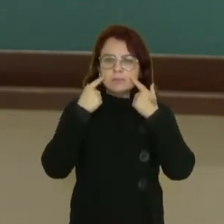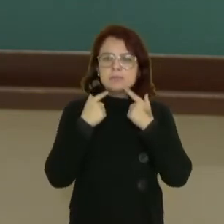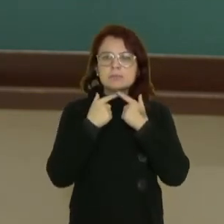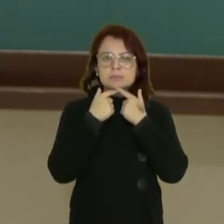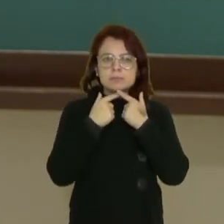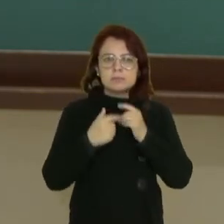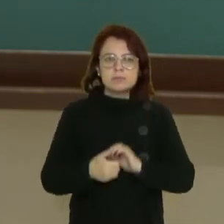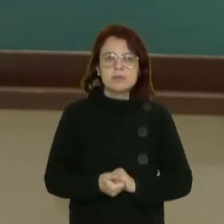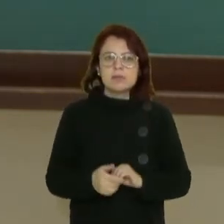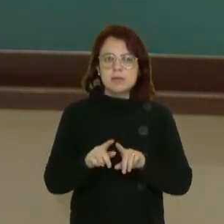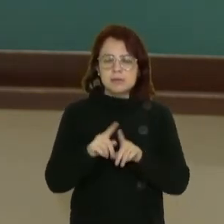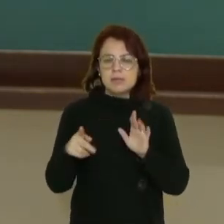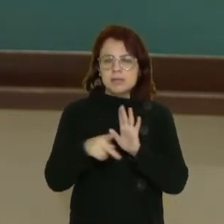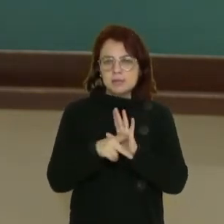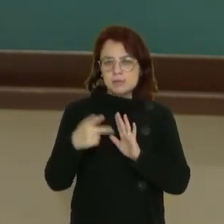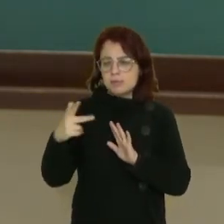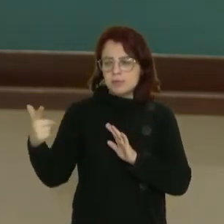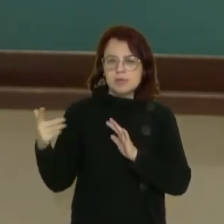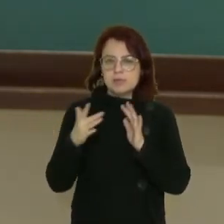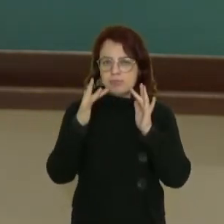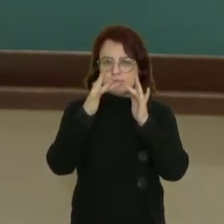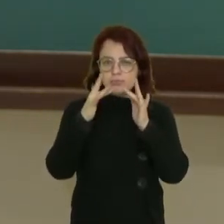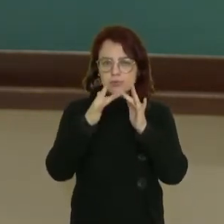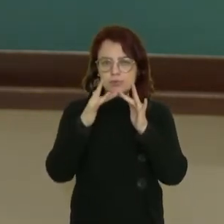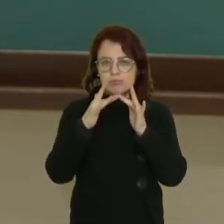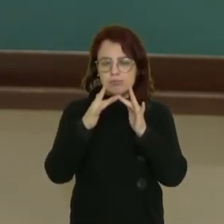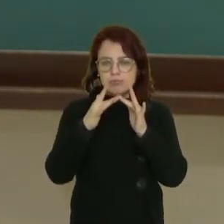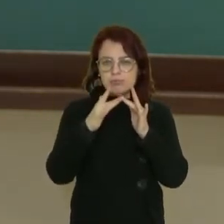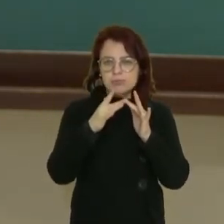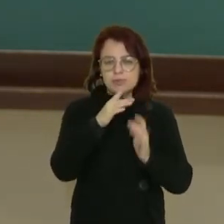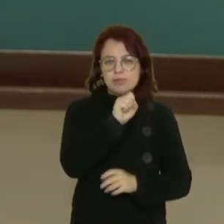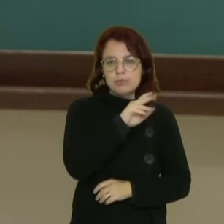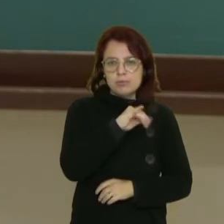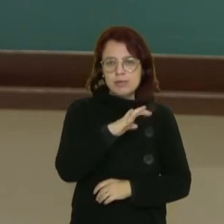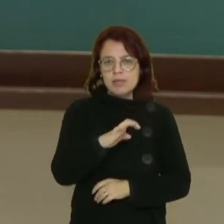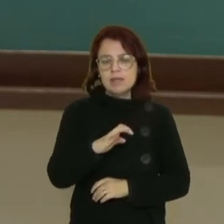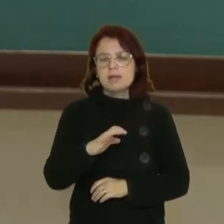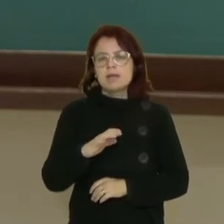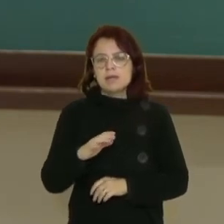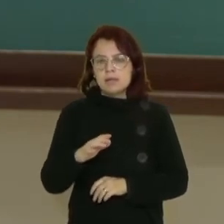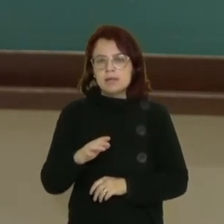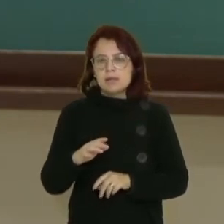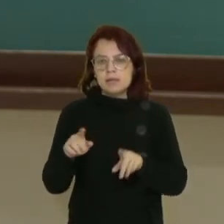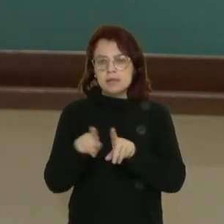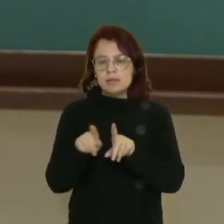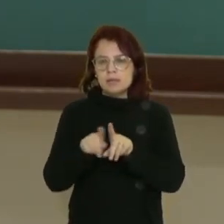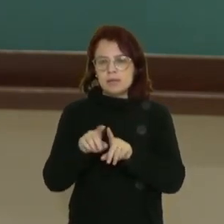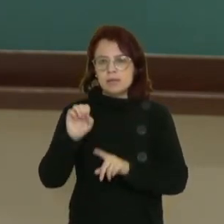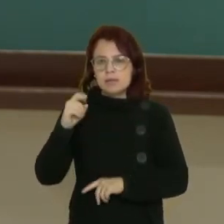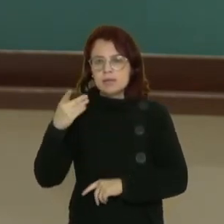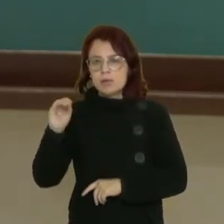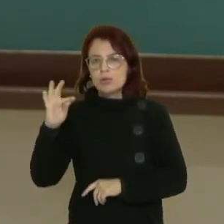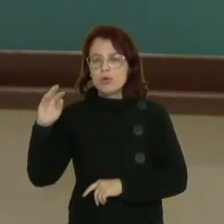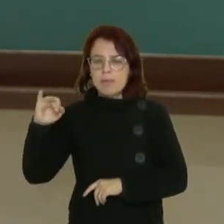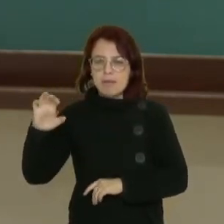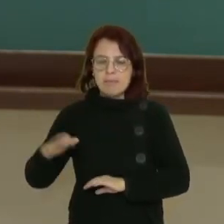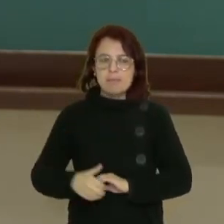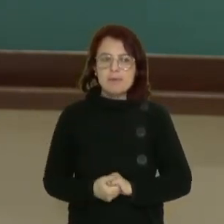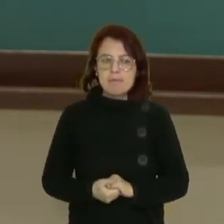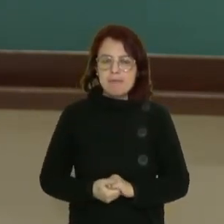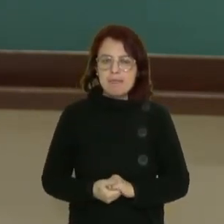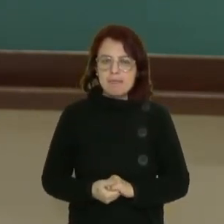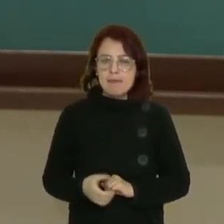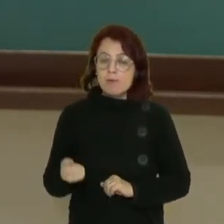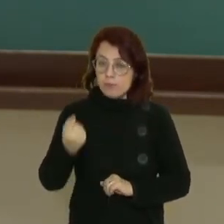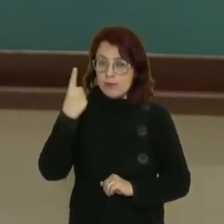hoje os próprios guarani dizem que não há nenhuma relação entre o Tchumé e o Santomé. Bom, o